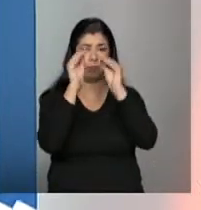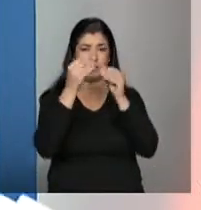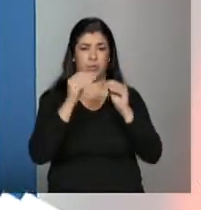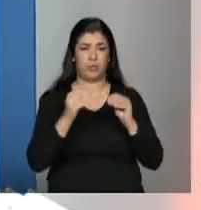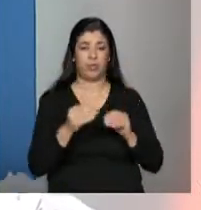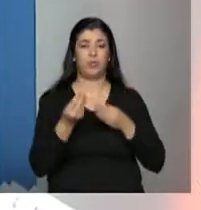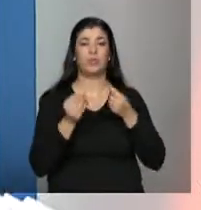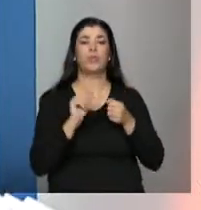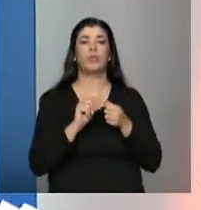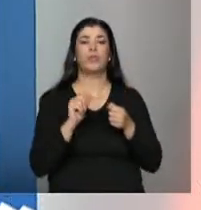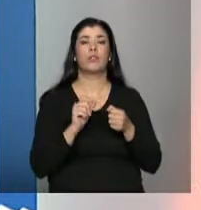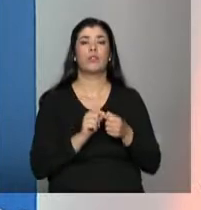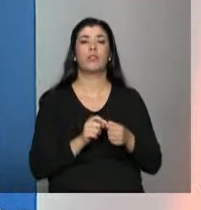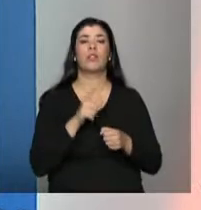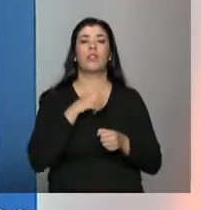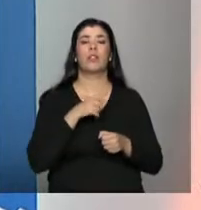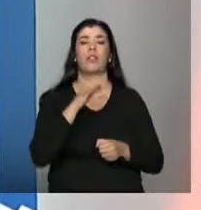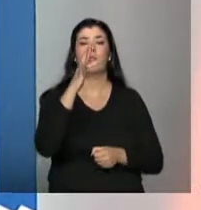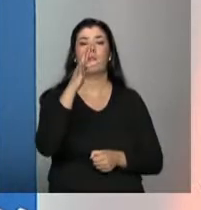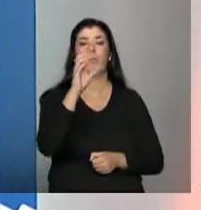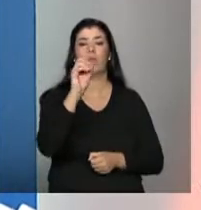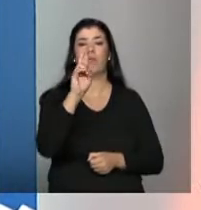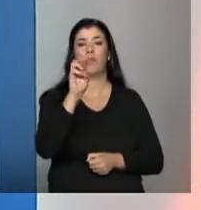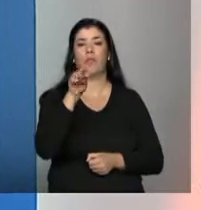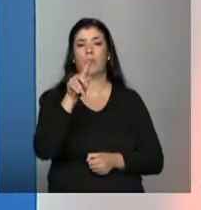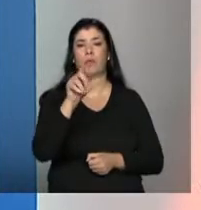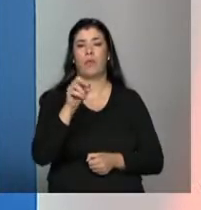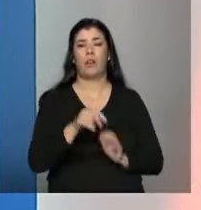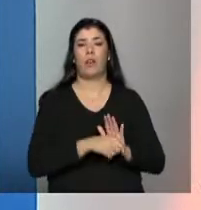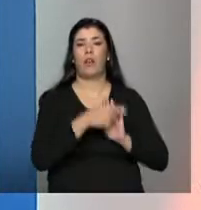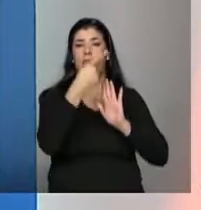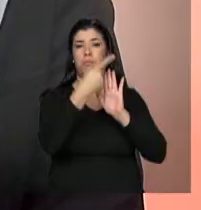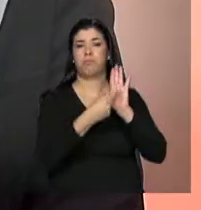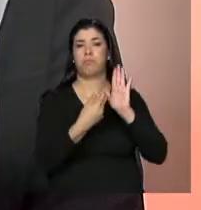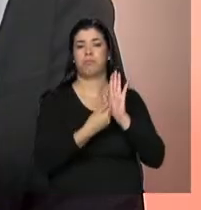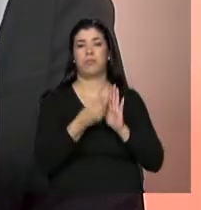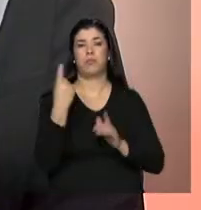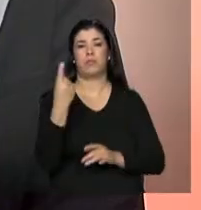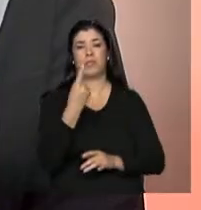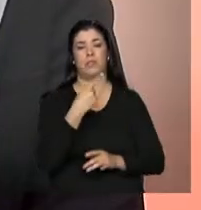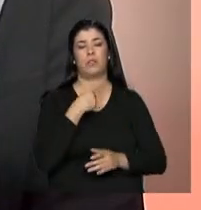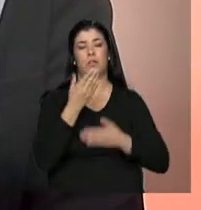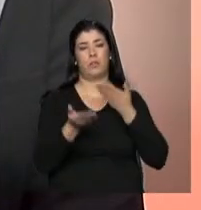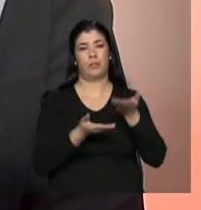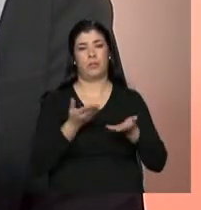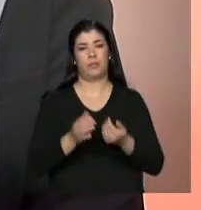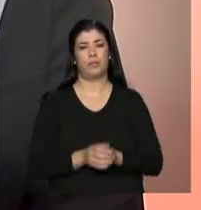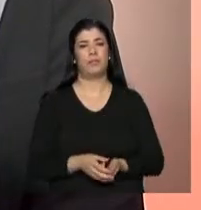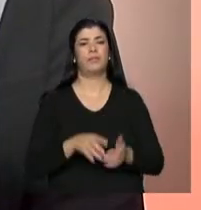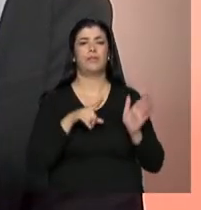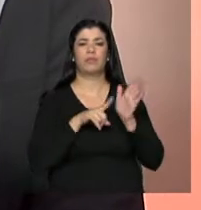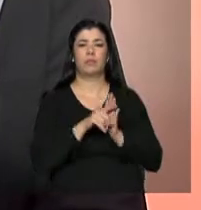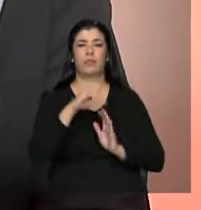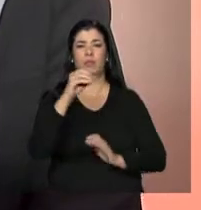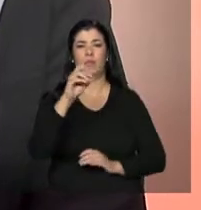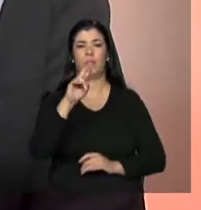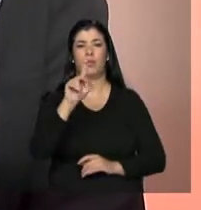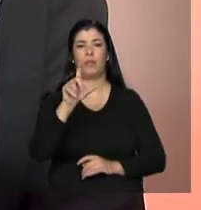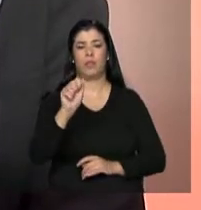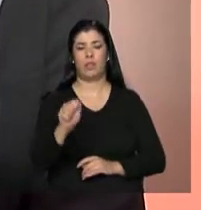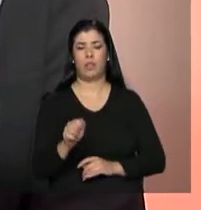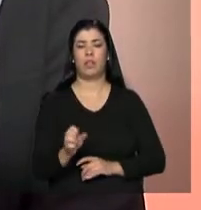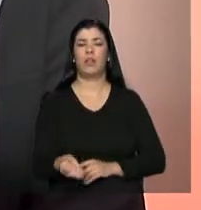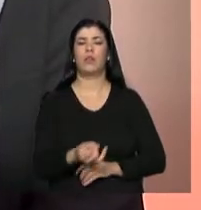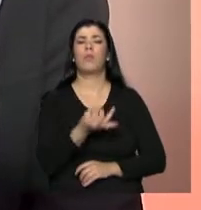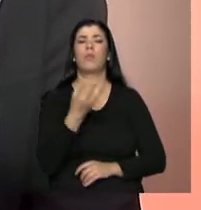acordo, os formulários de acordo com cada serviço. Carla, vamos falar então da etapa três, que é a etapa final, né? Isso. quais são os passos